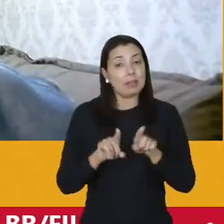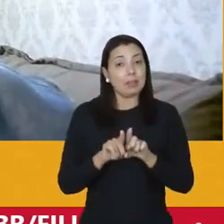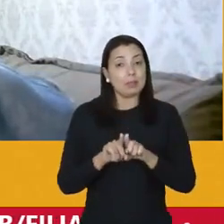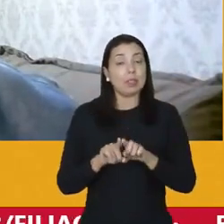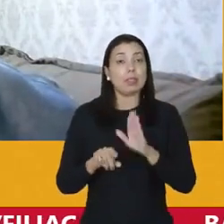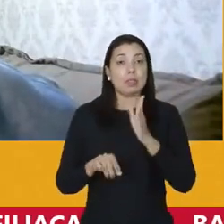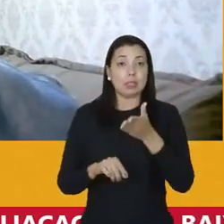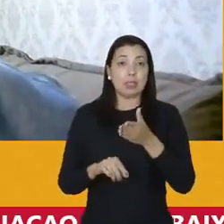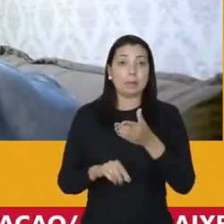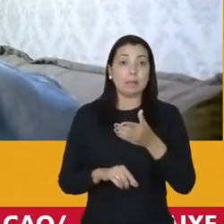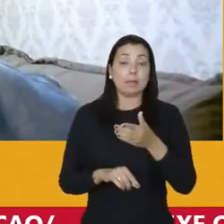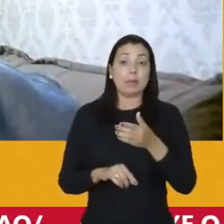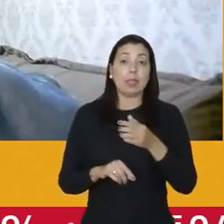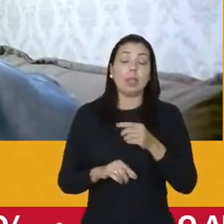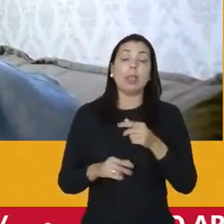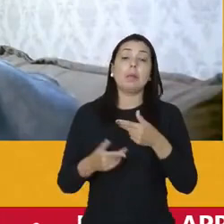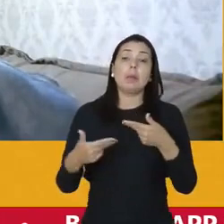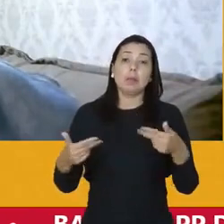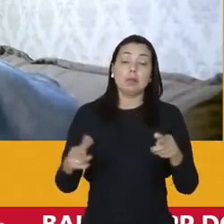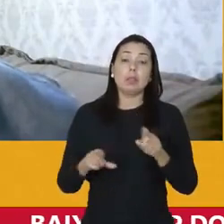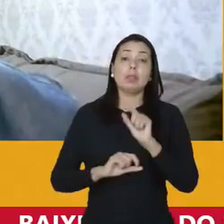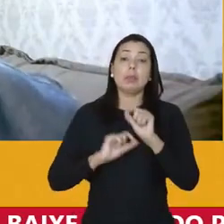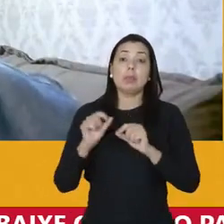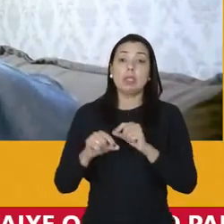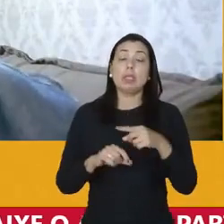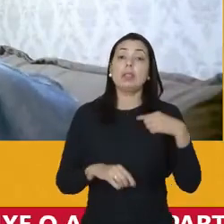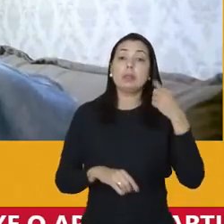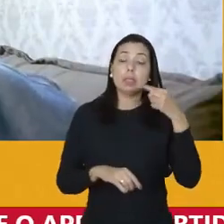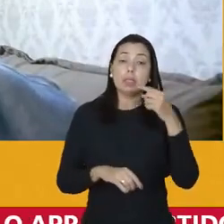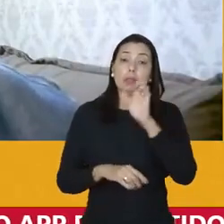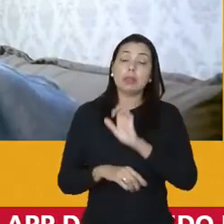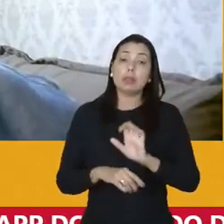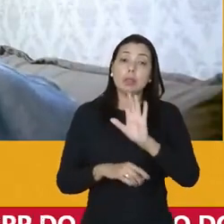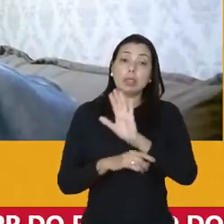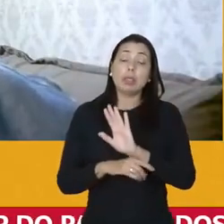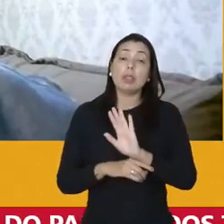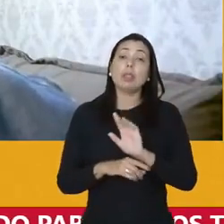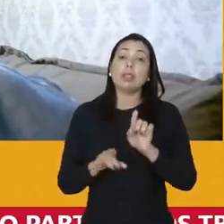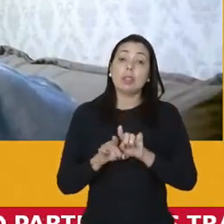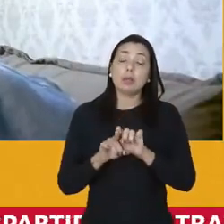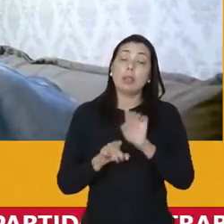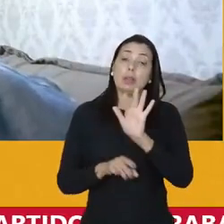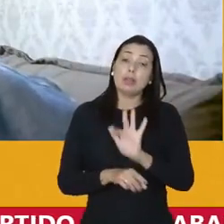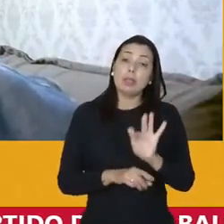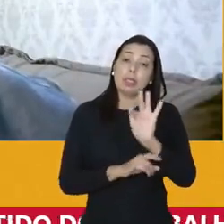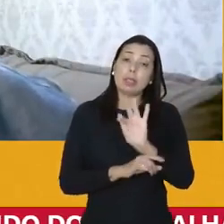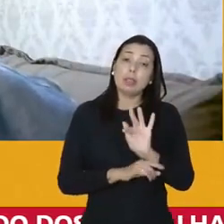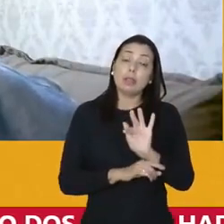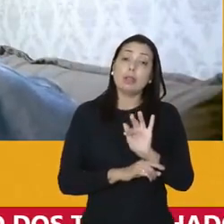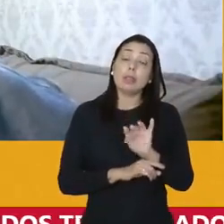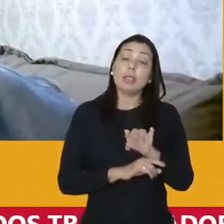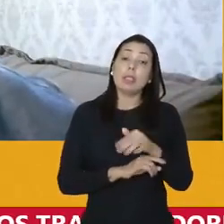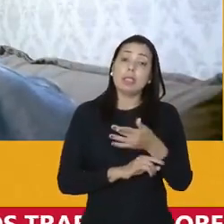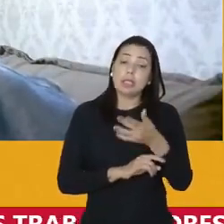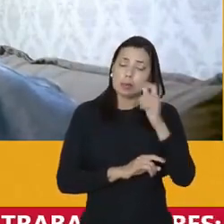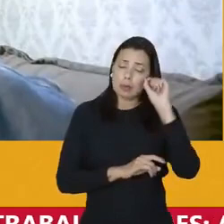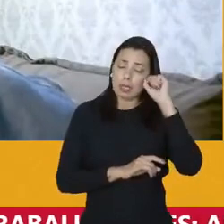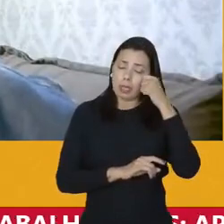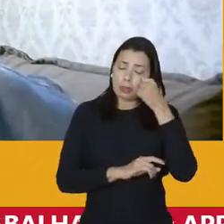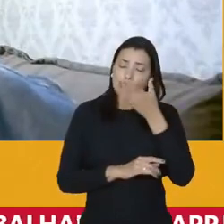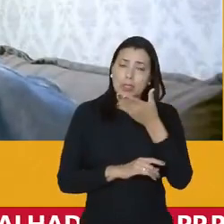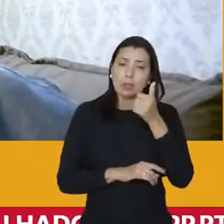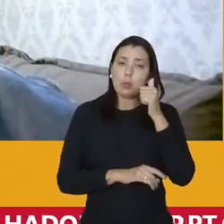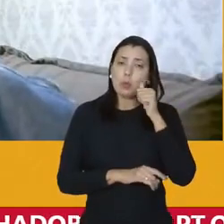comemorou a maior bancada de parlamentares estaduais e parlamentares federais da história do PT negros e negras